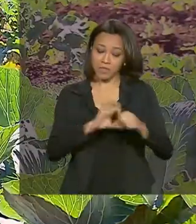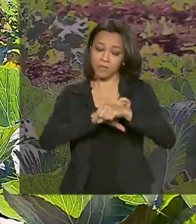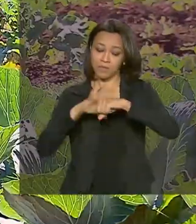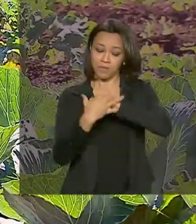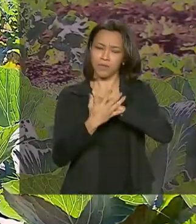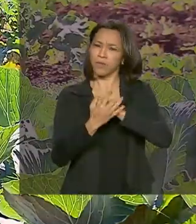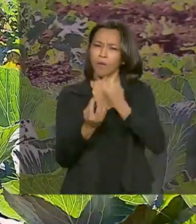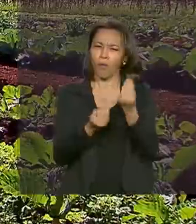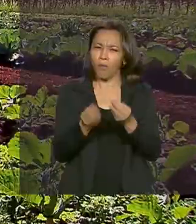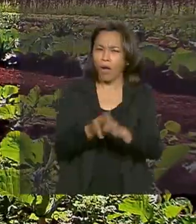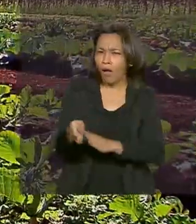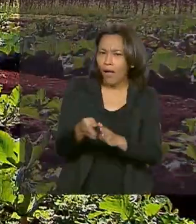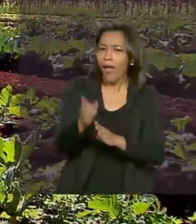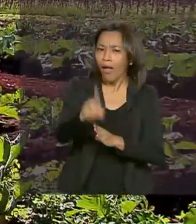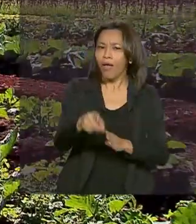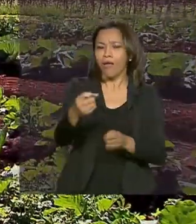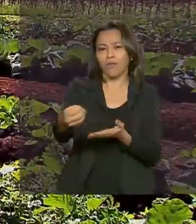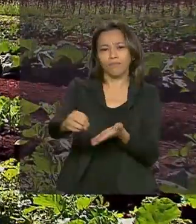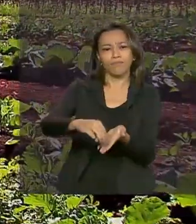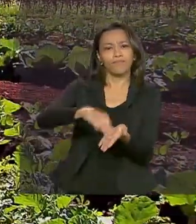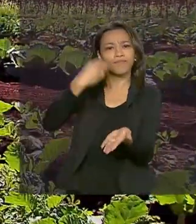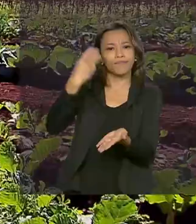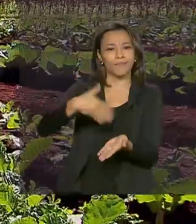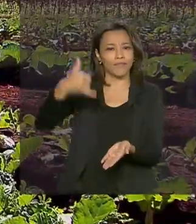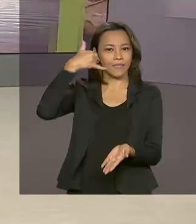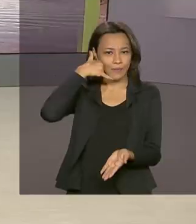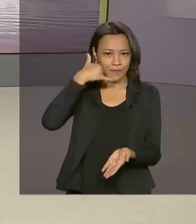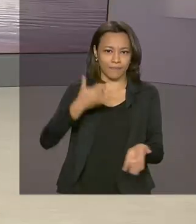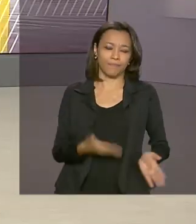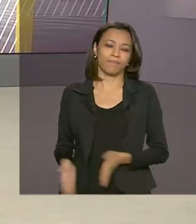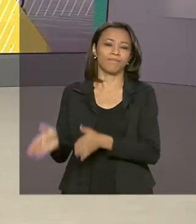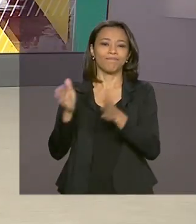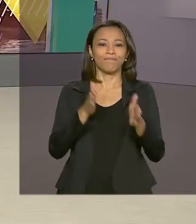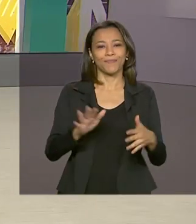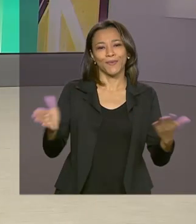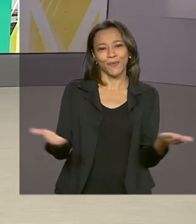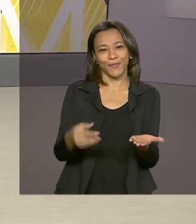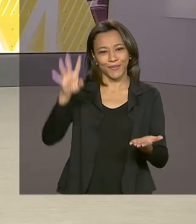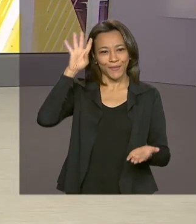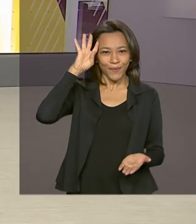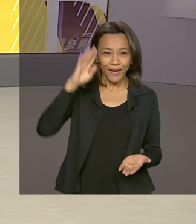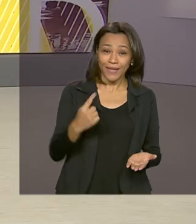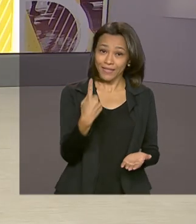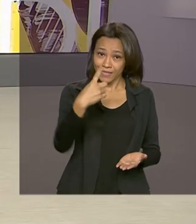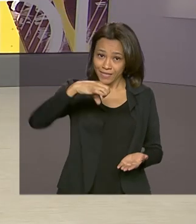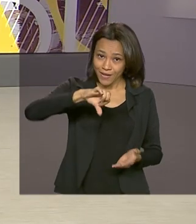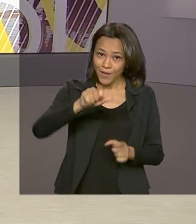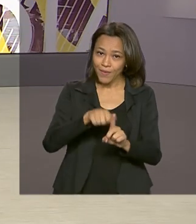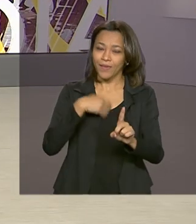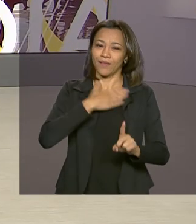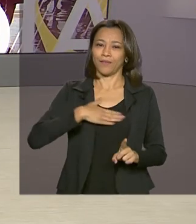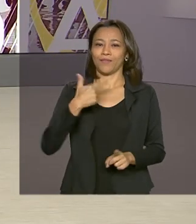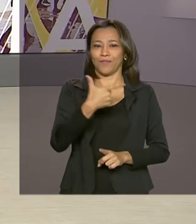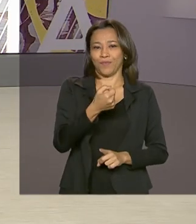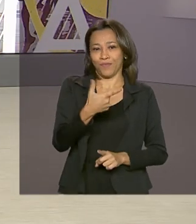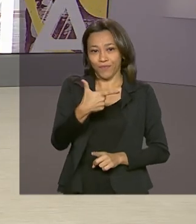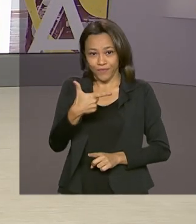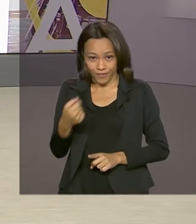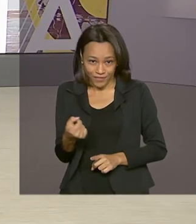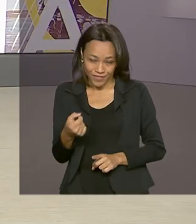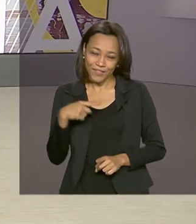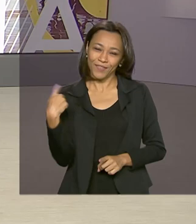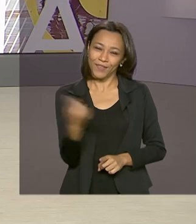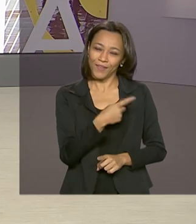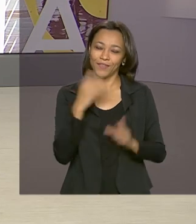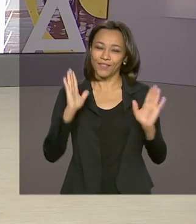As orientações serão por mensagens de celular. Hoje é quarta-feira, 19 de agosto de 2020. O